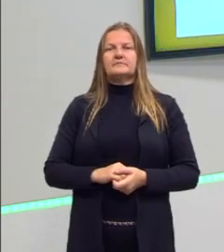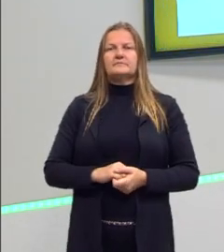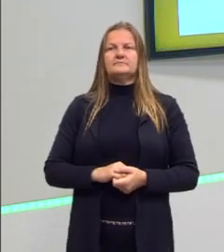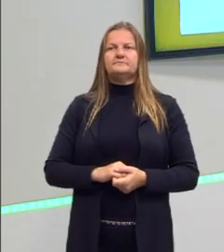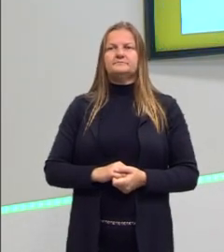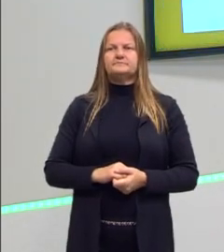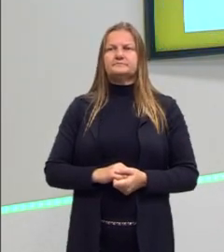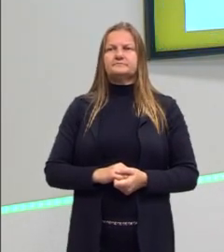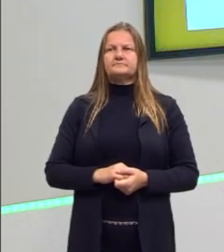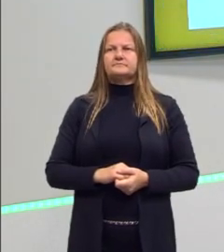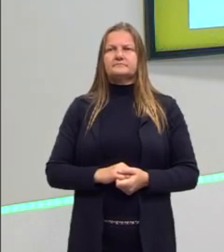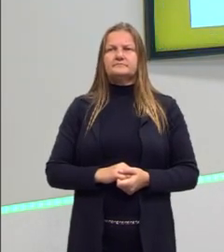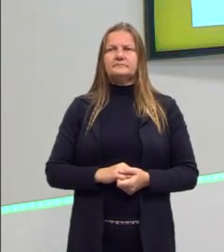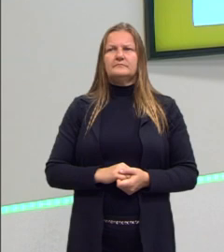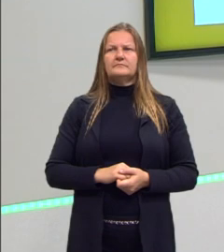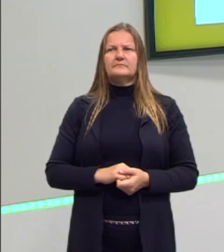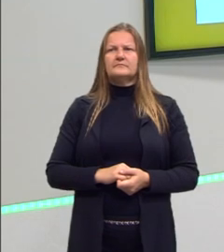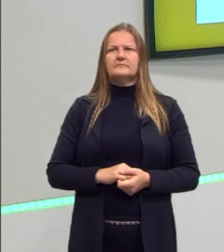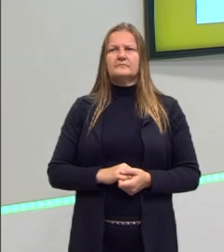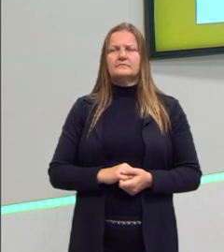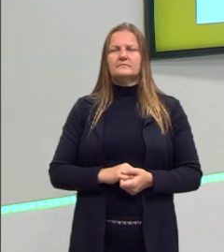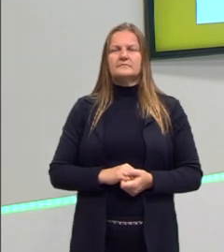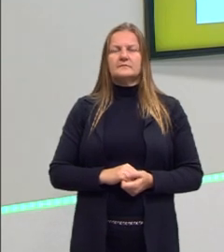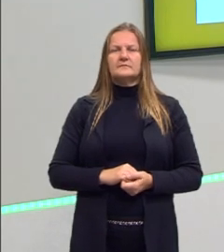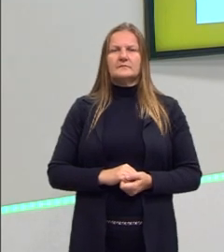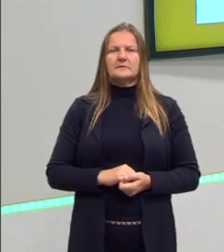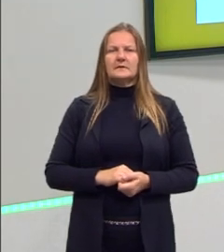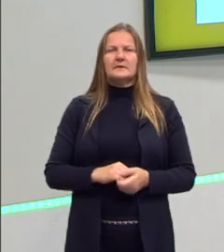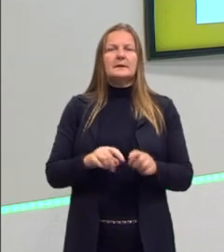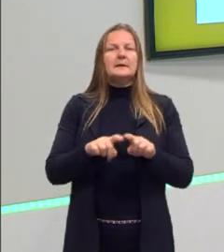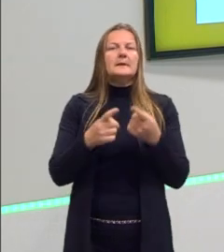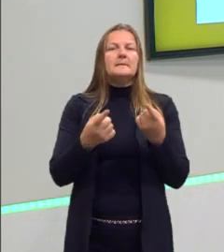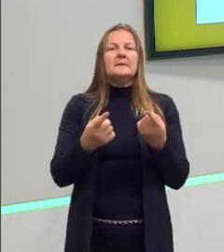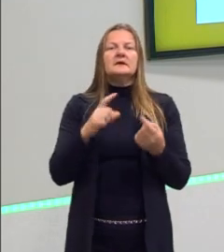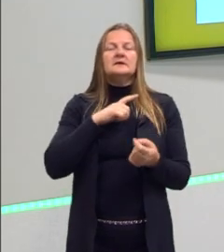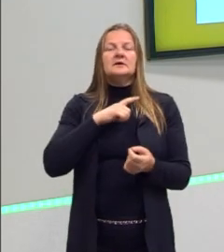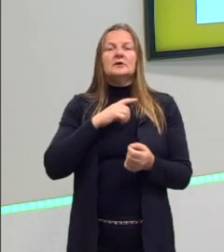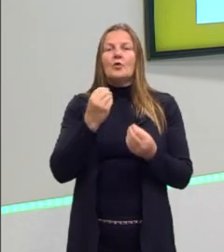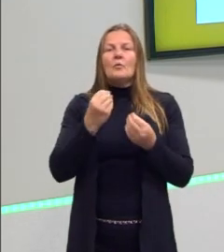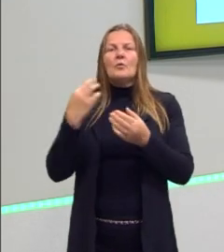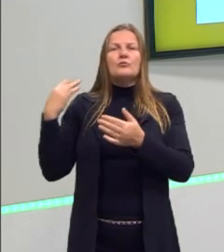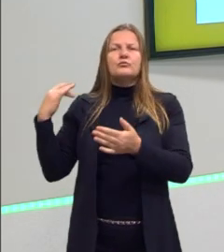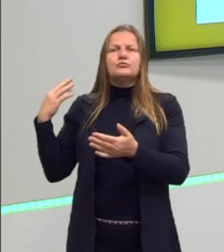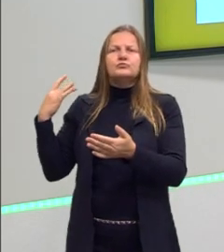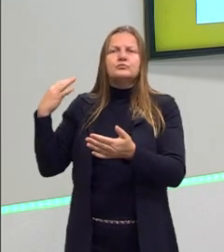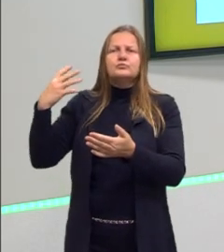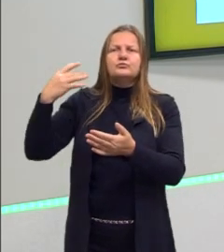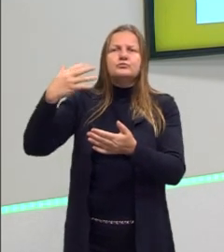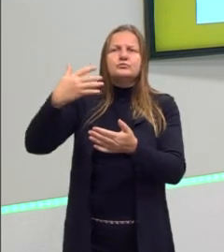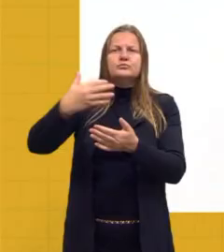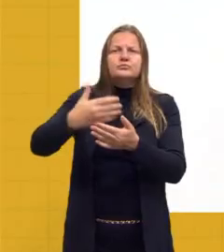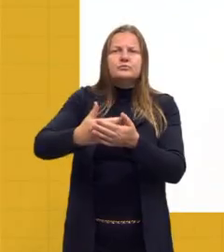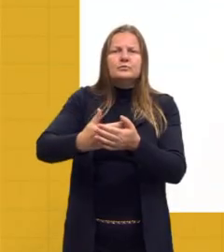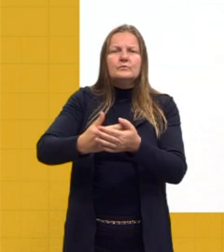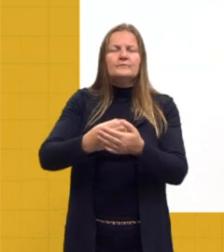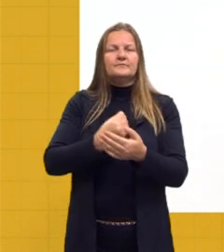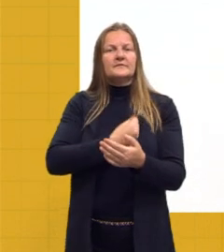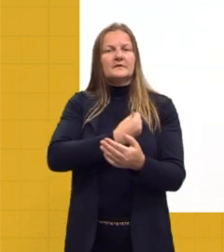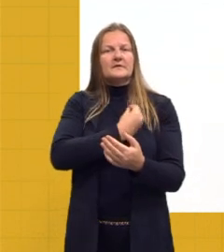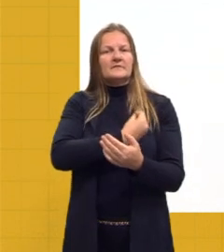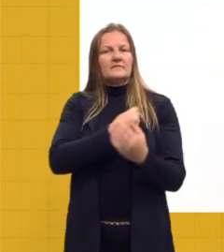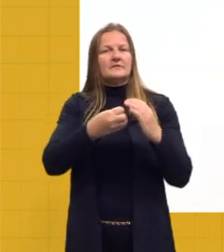Rumo a uma perfeição ideal. Mas é meramente o resultado do acúmulo de